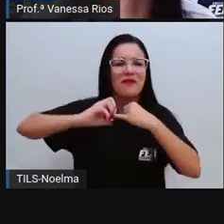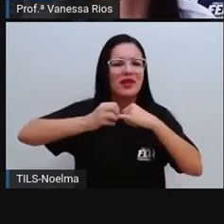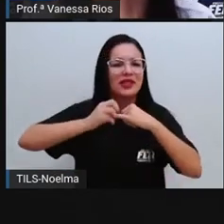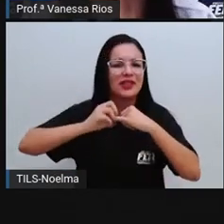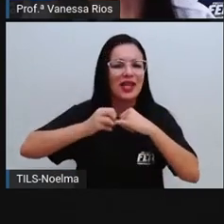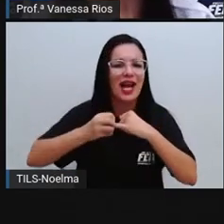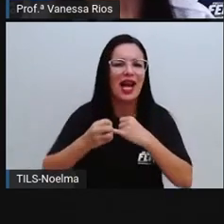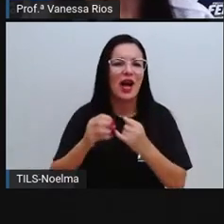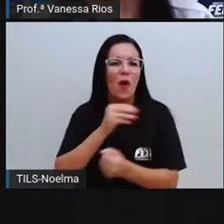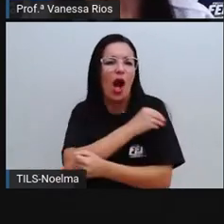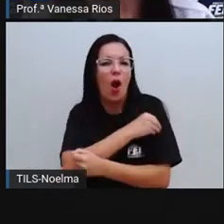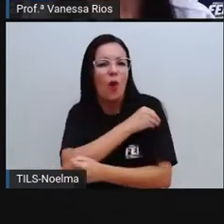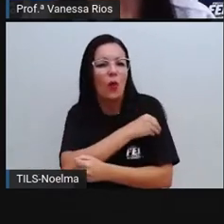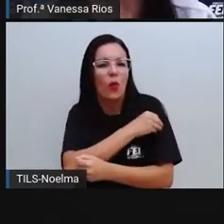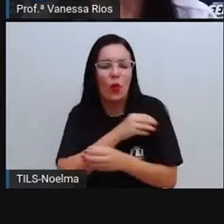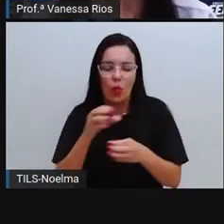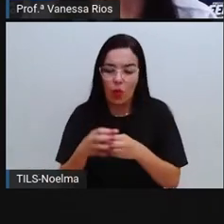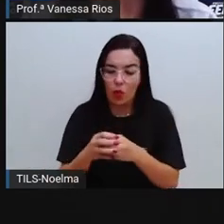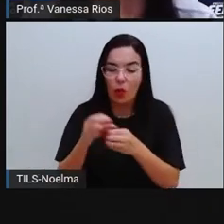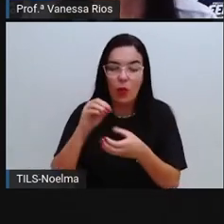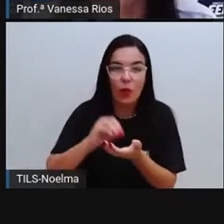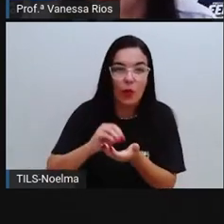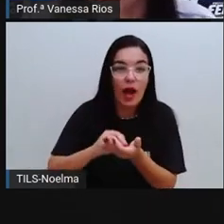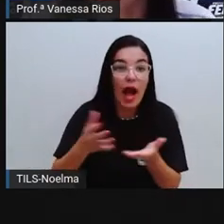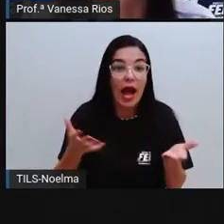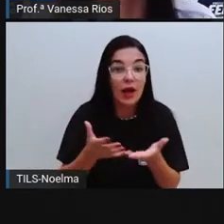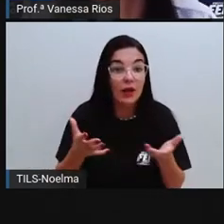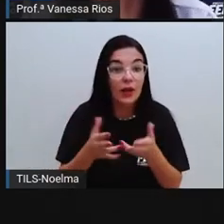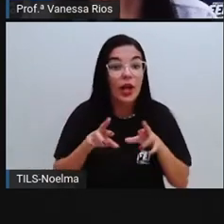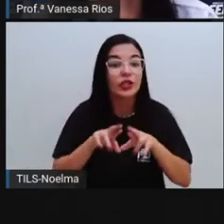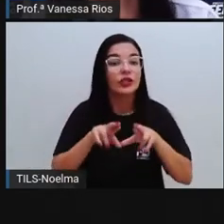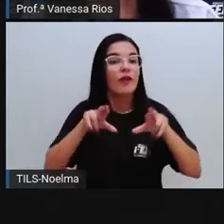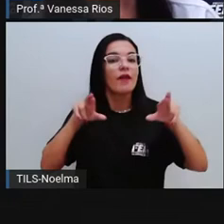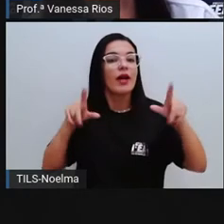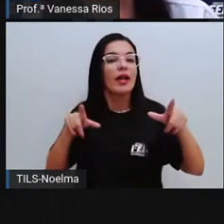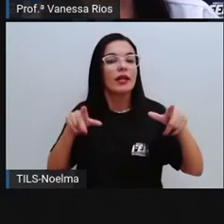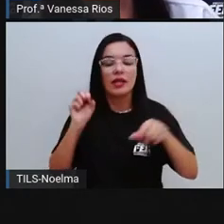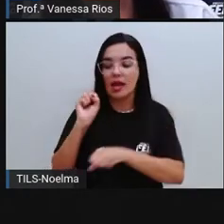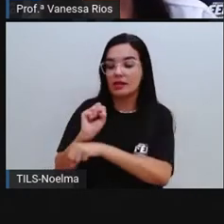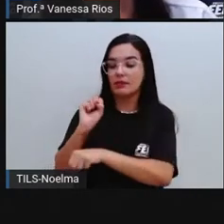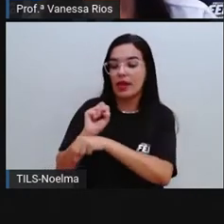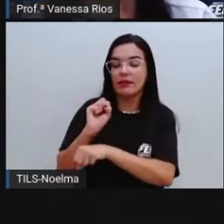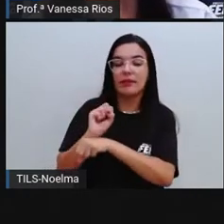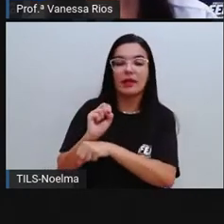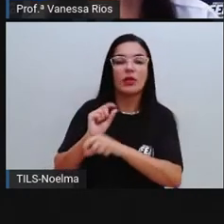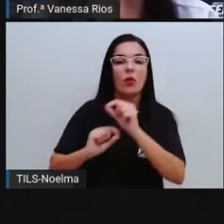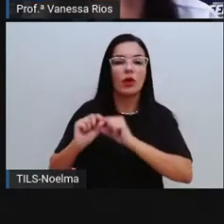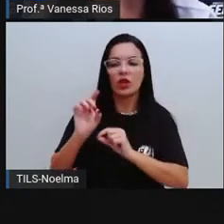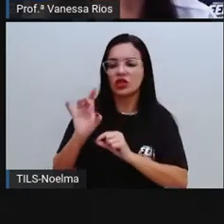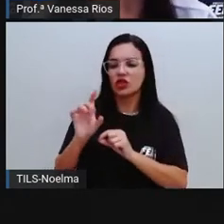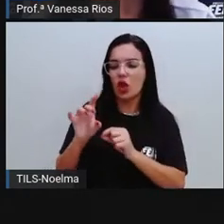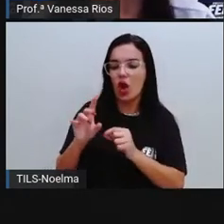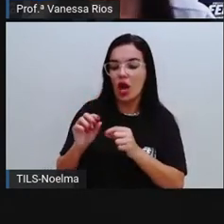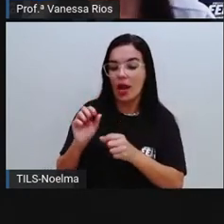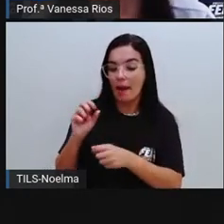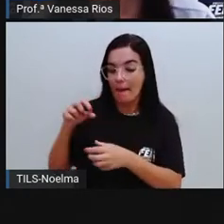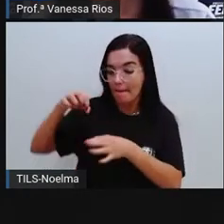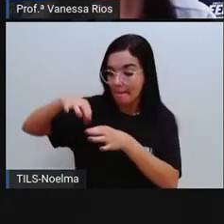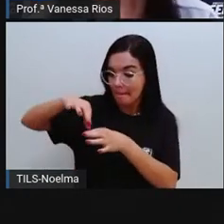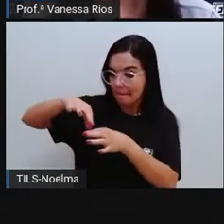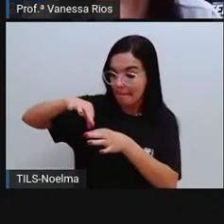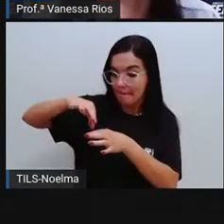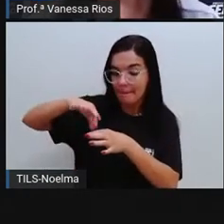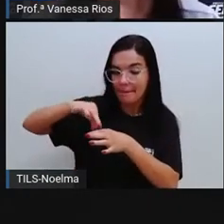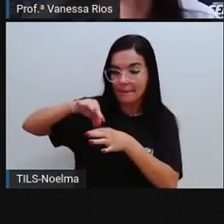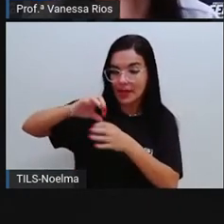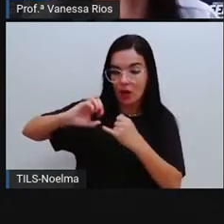Só que agora a gente tem aí uma perspectiva diferente. Porque não é só plantar o feijão e esperar ele crescer e observar